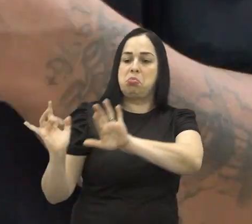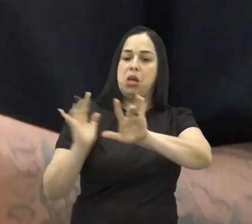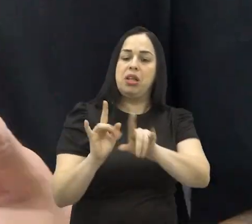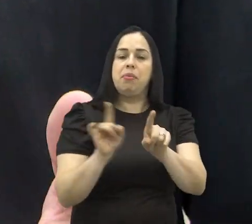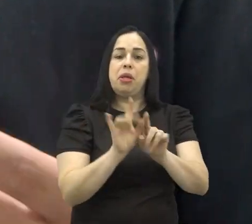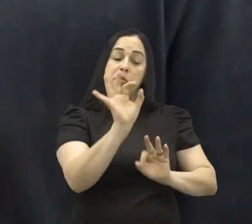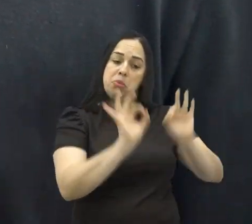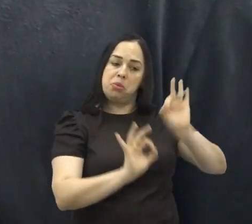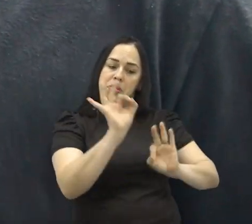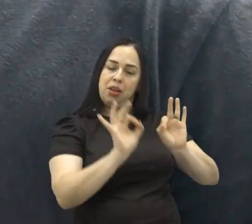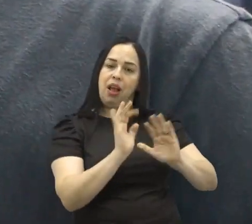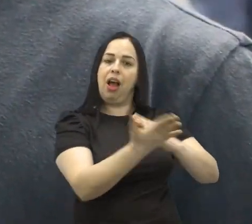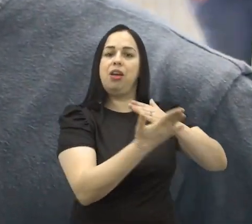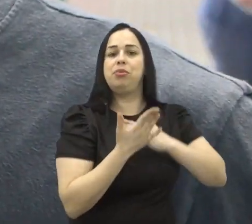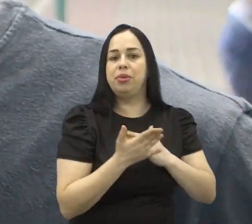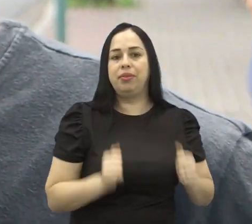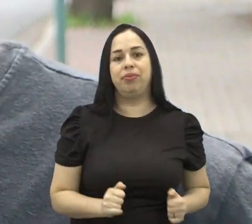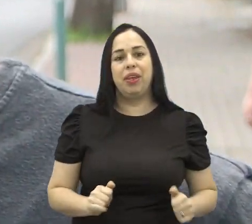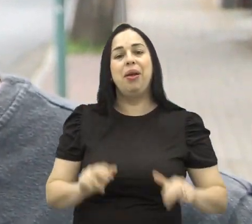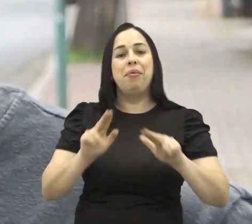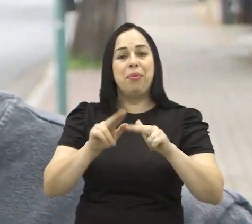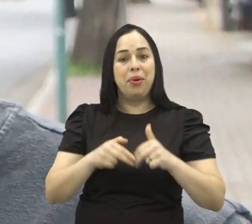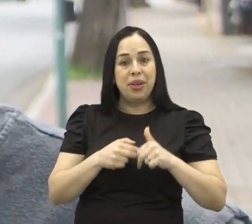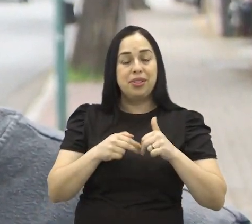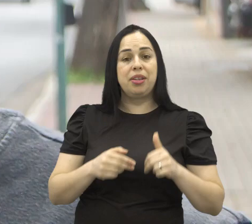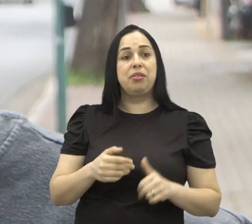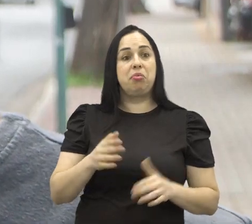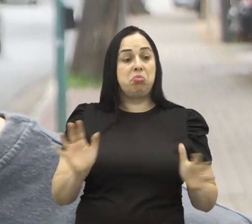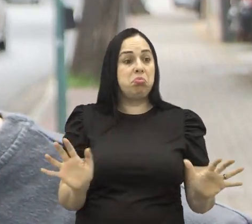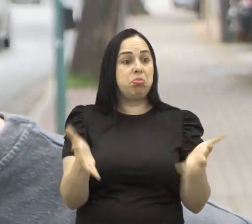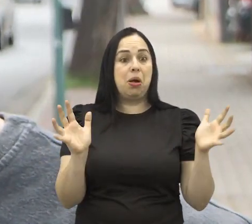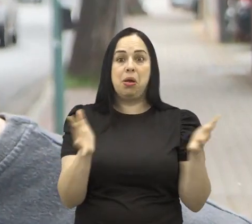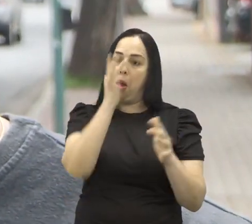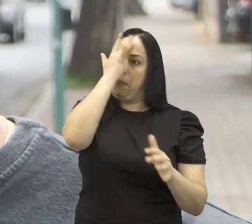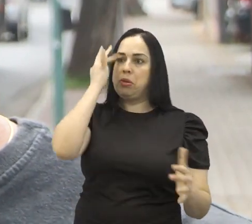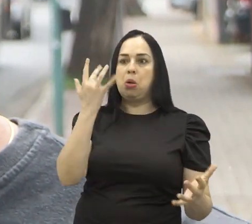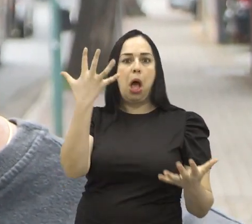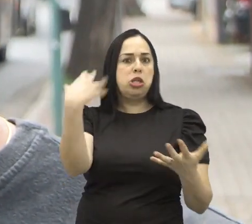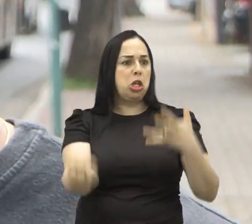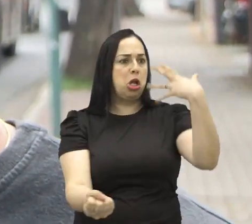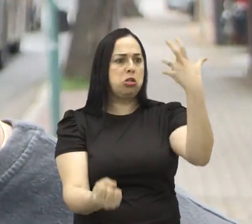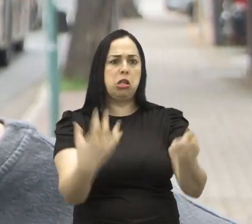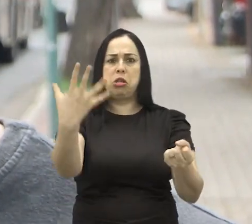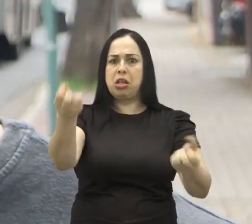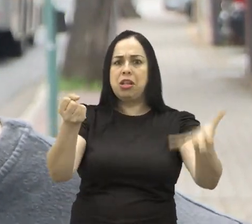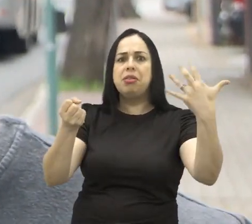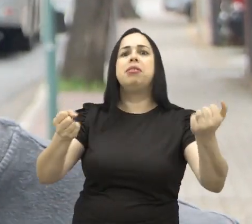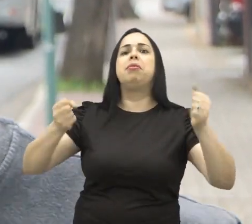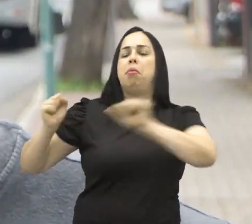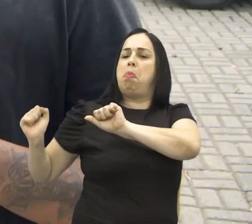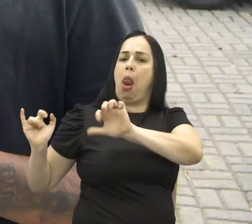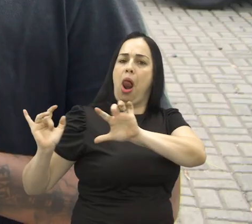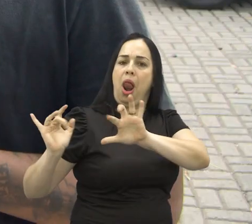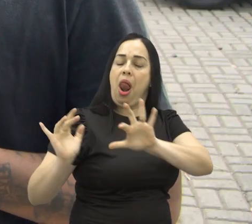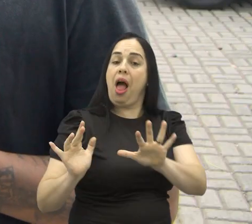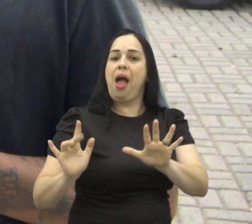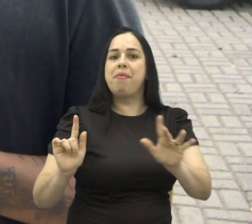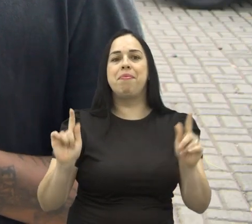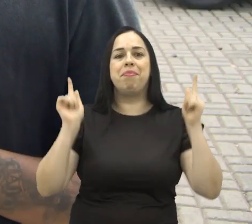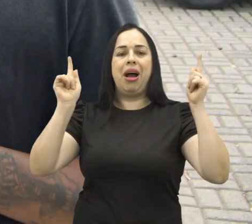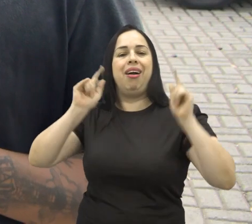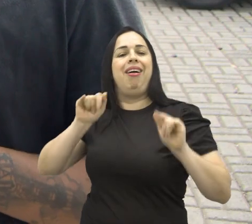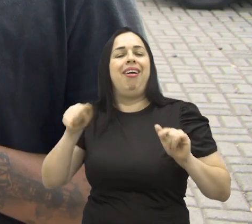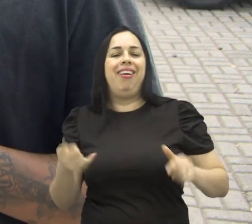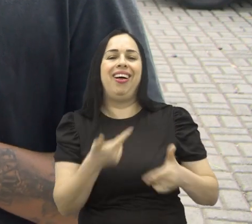Para o Leonardo, a expectativa é que o projeto estimule a participação de mais pessoas nos blocos de rua da cidade. É mais